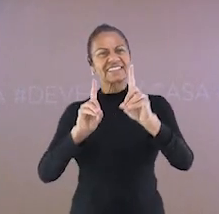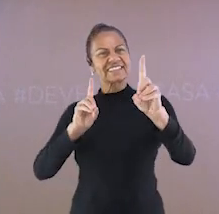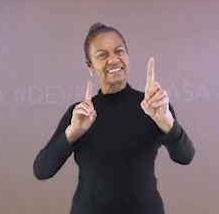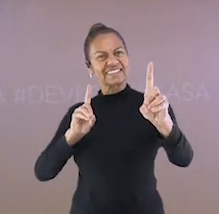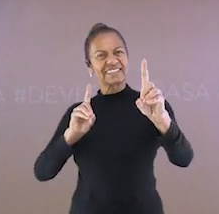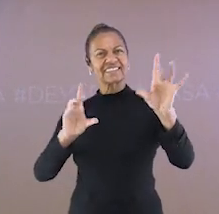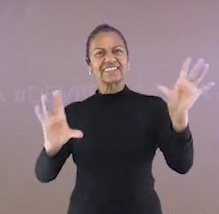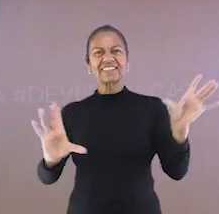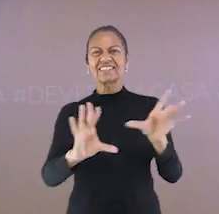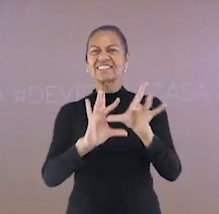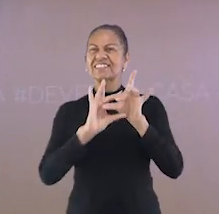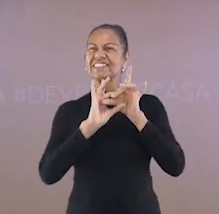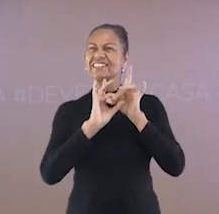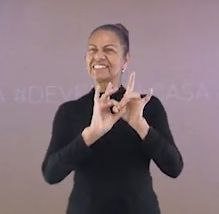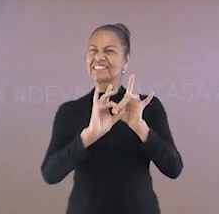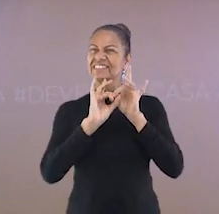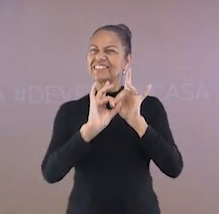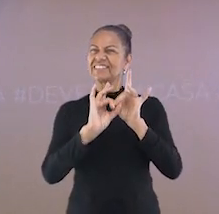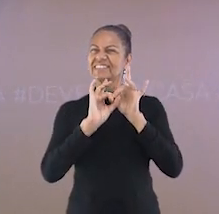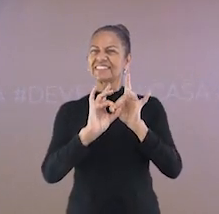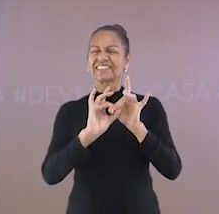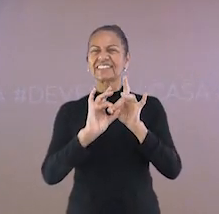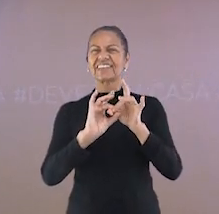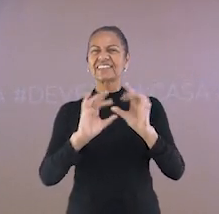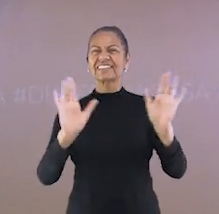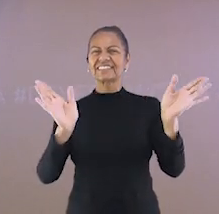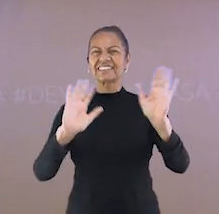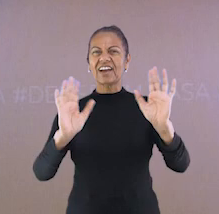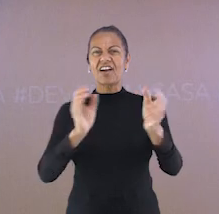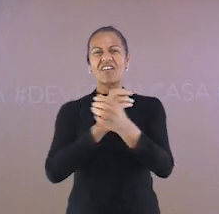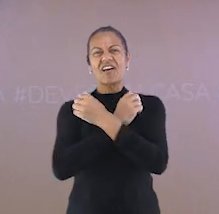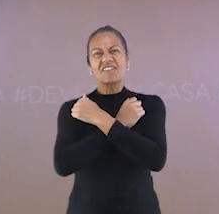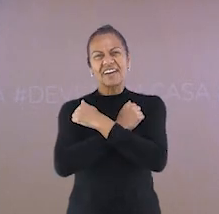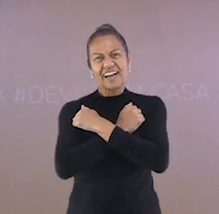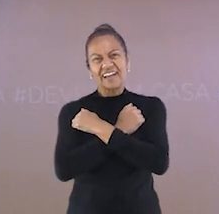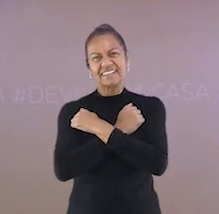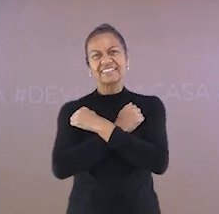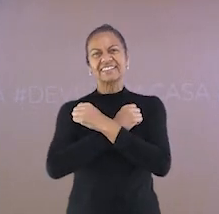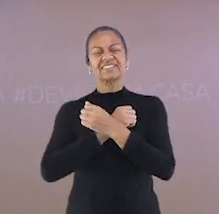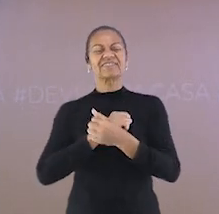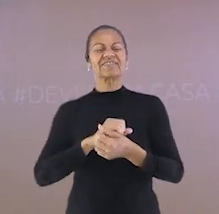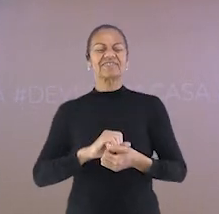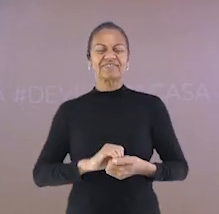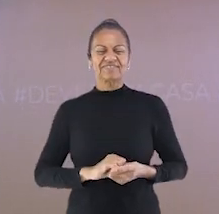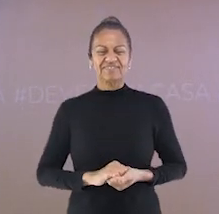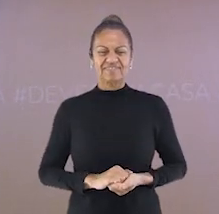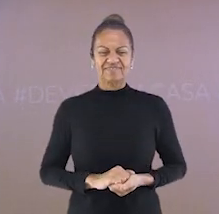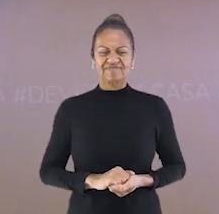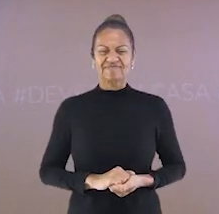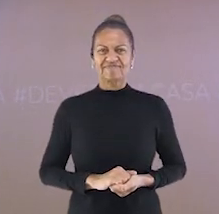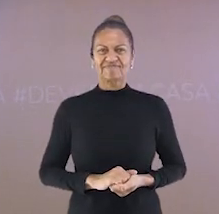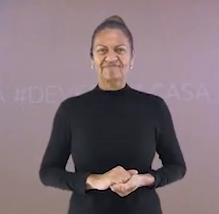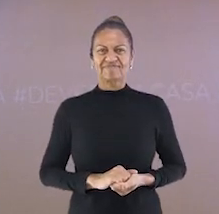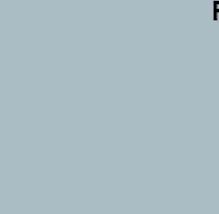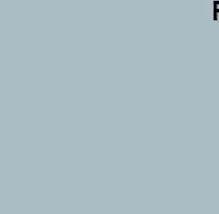mesmo distantes, estamos juntos. Um grande abraço do professor Antônio. Tchau!